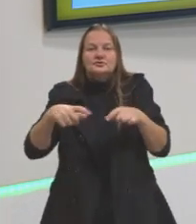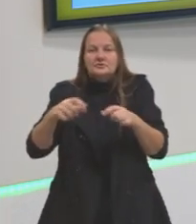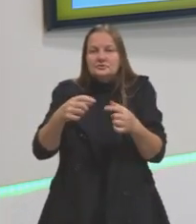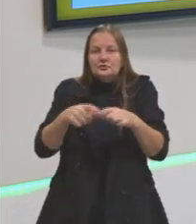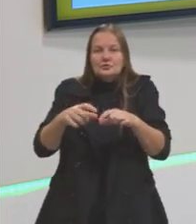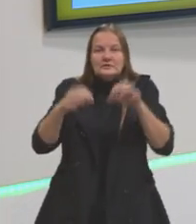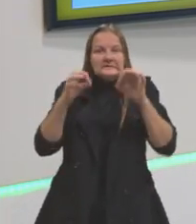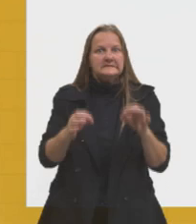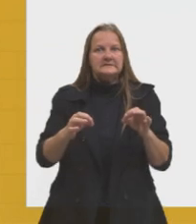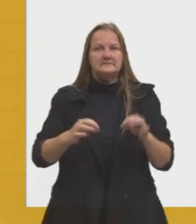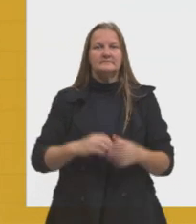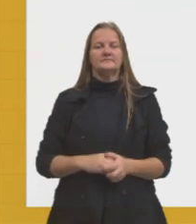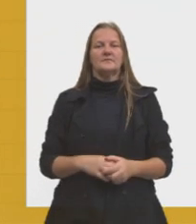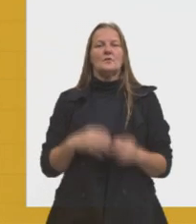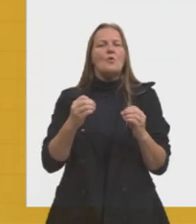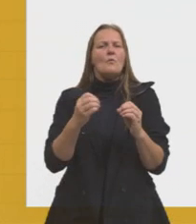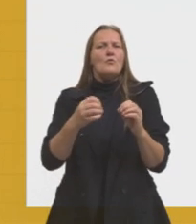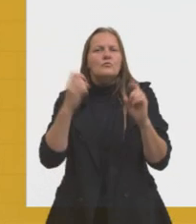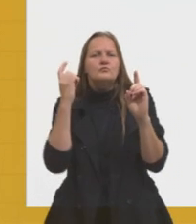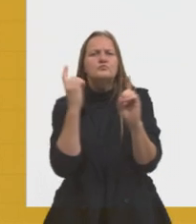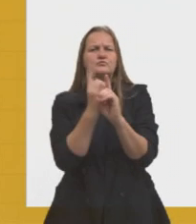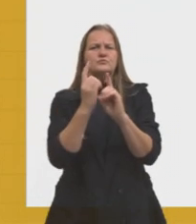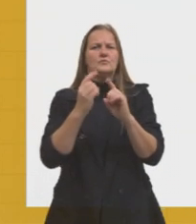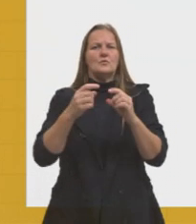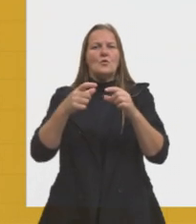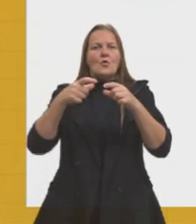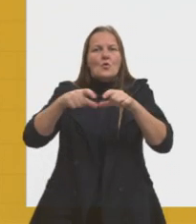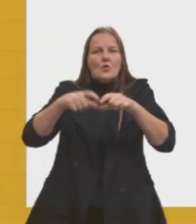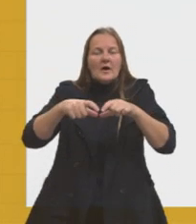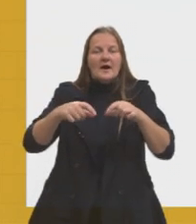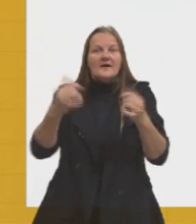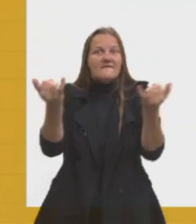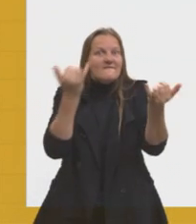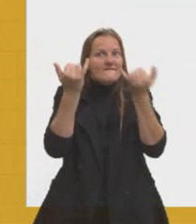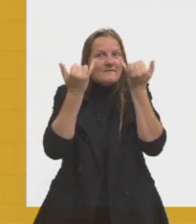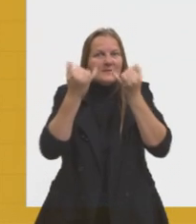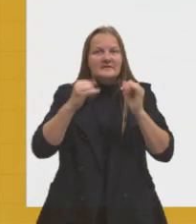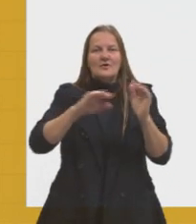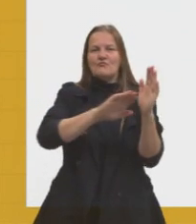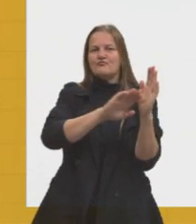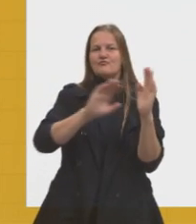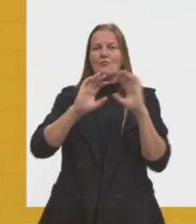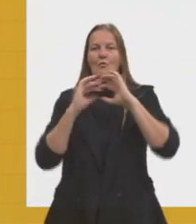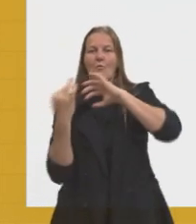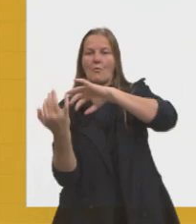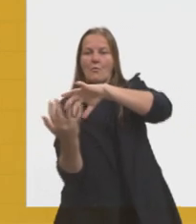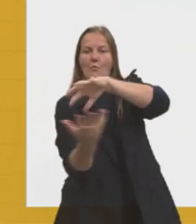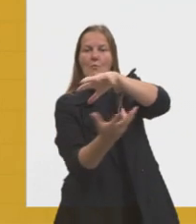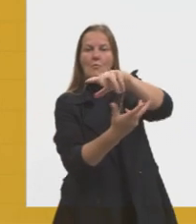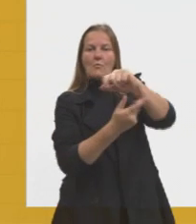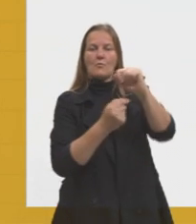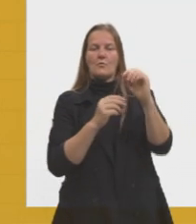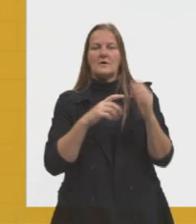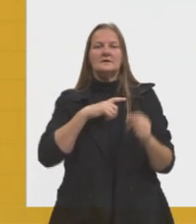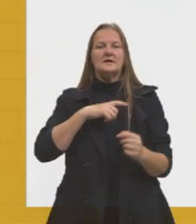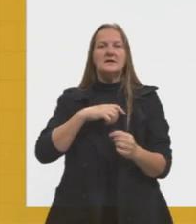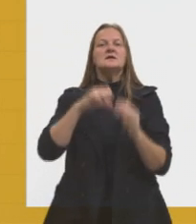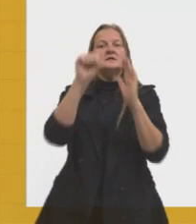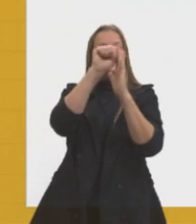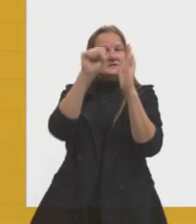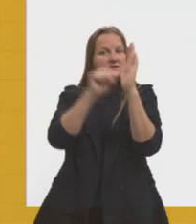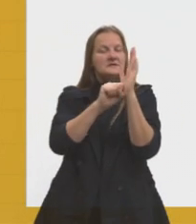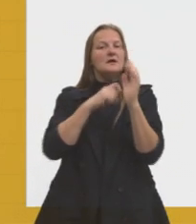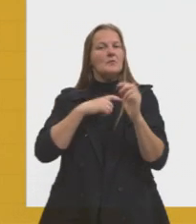Quando é necessário identificar, então, a posição de uma determinada informação na superfície da Terra, são utilizados os sistemas de